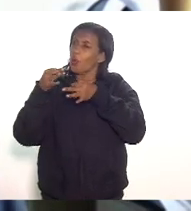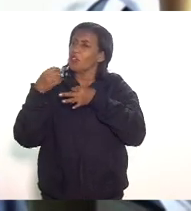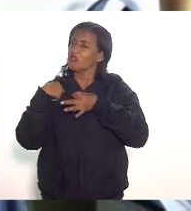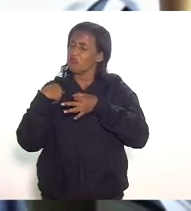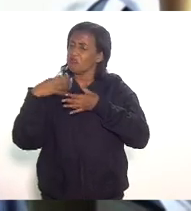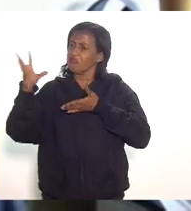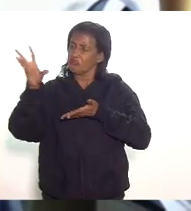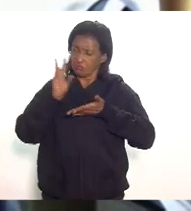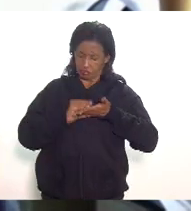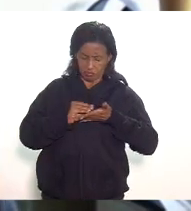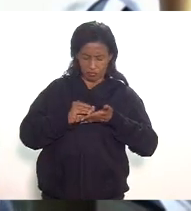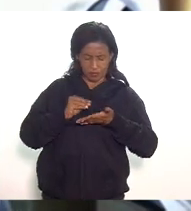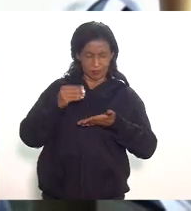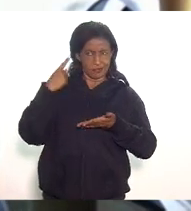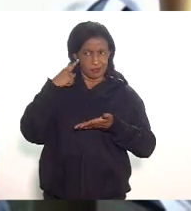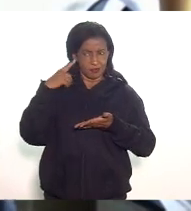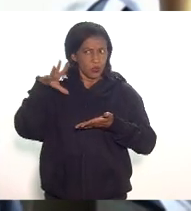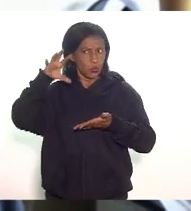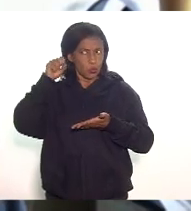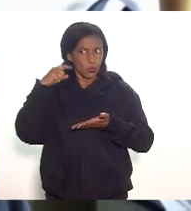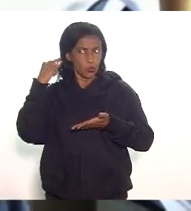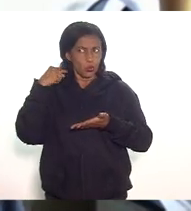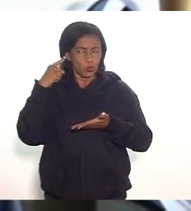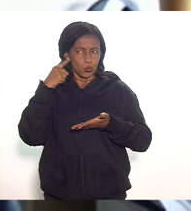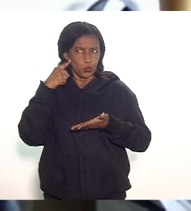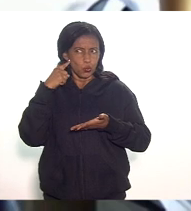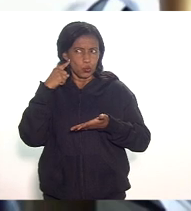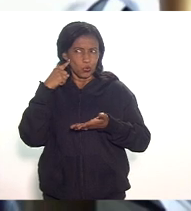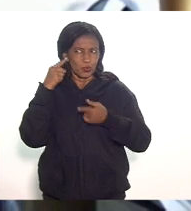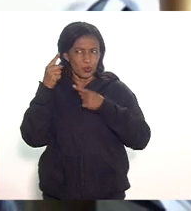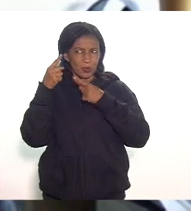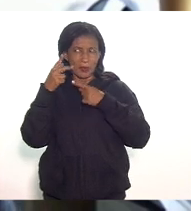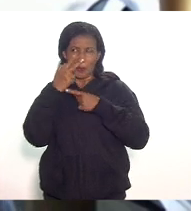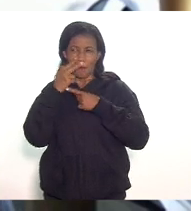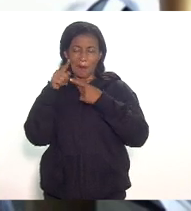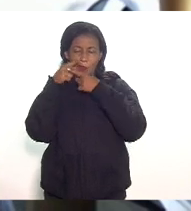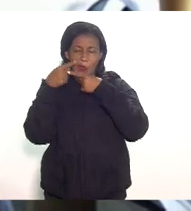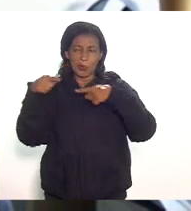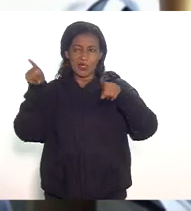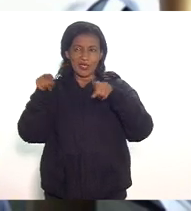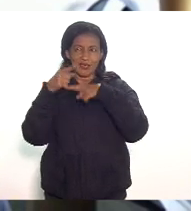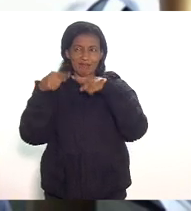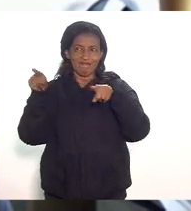nos meus ouvidos é uma sinfonia de Beethoven